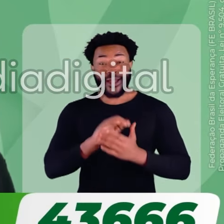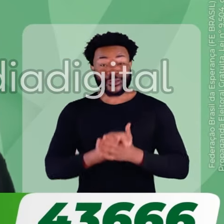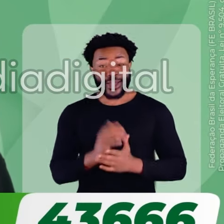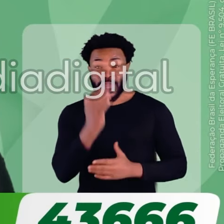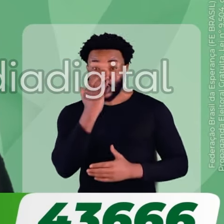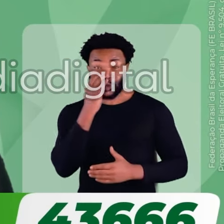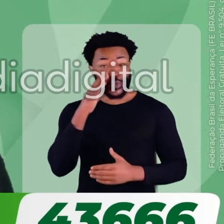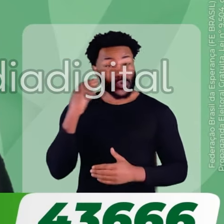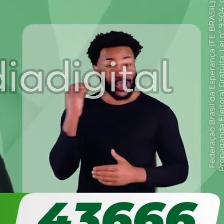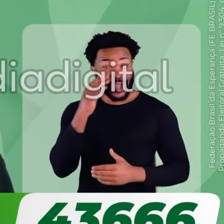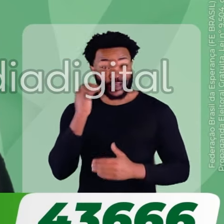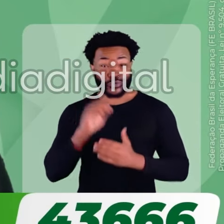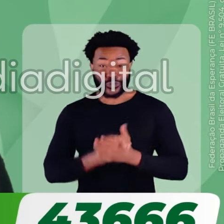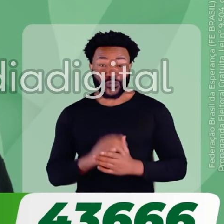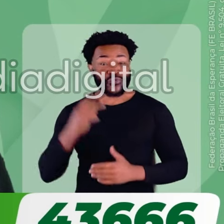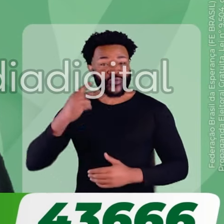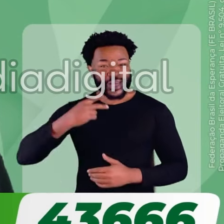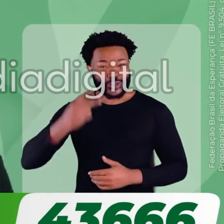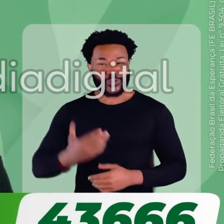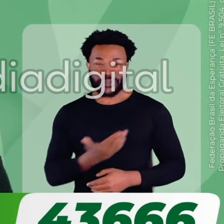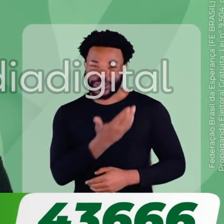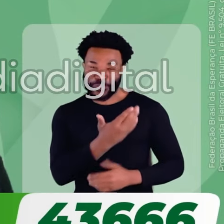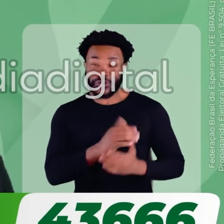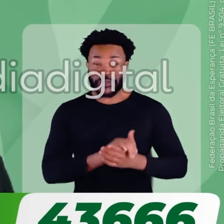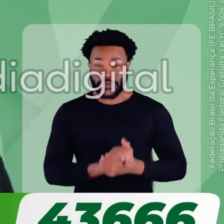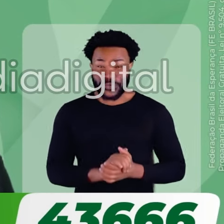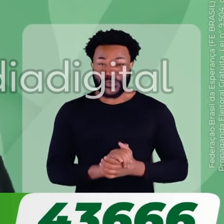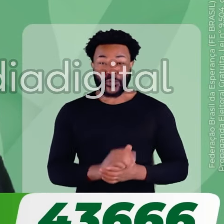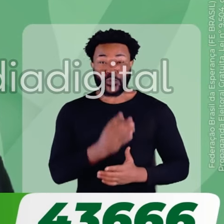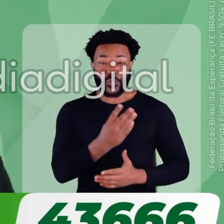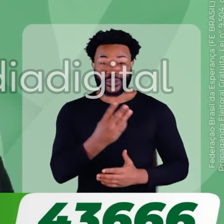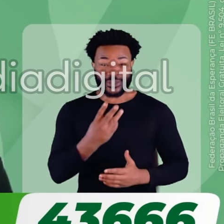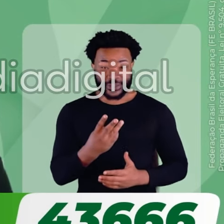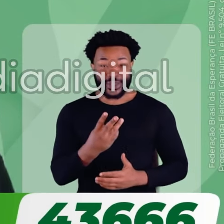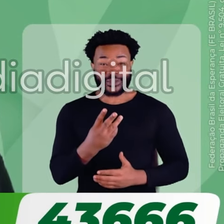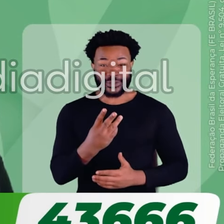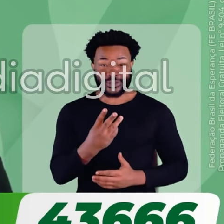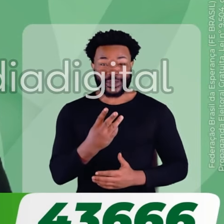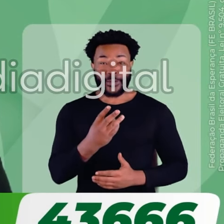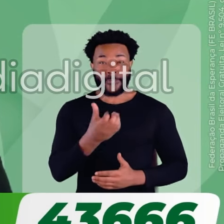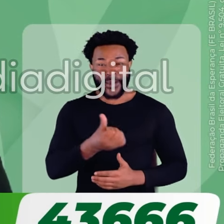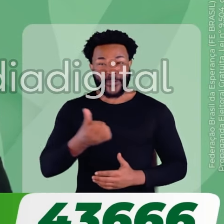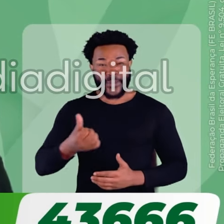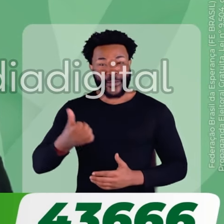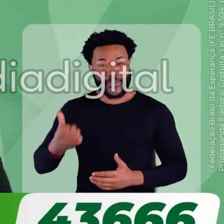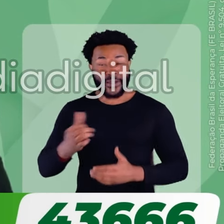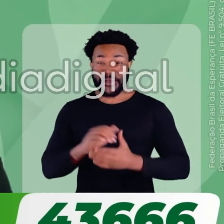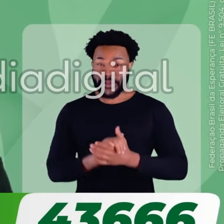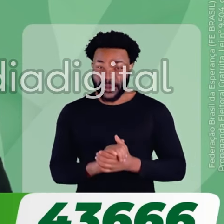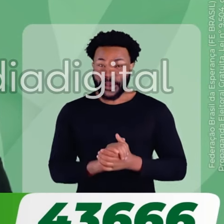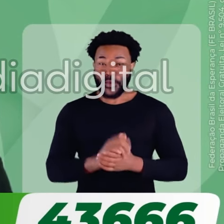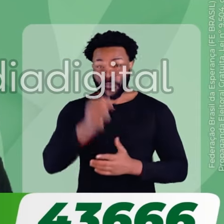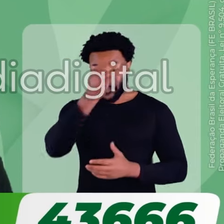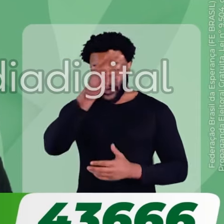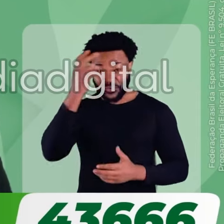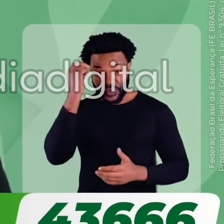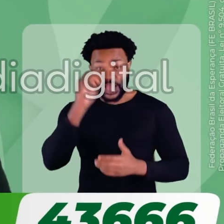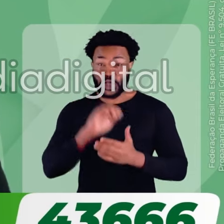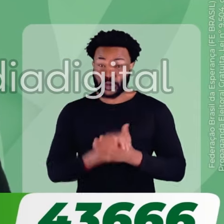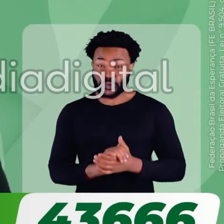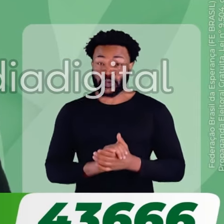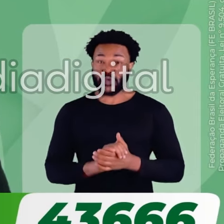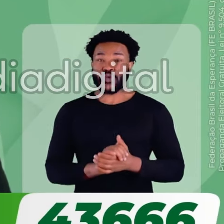graça para cães e gatos. Vereador é Trípoli, 43666. E